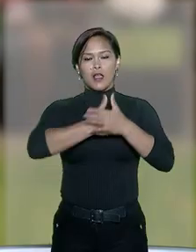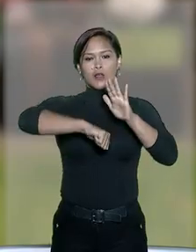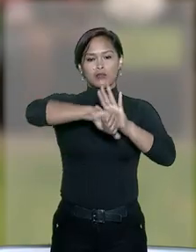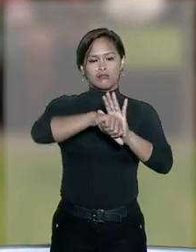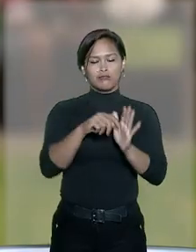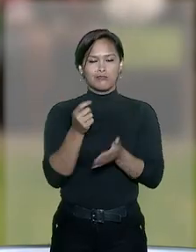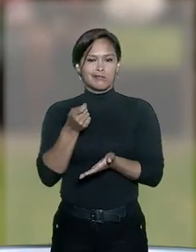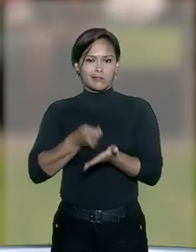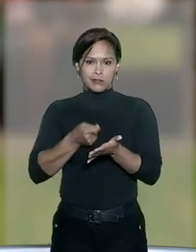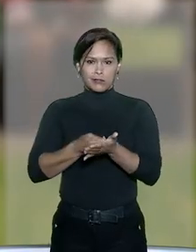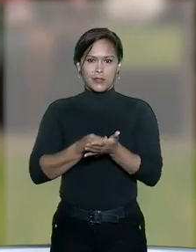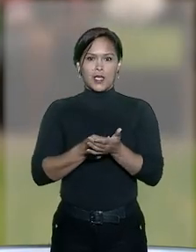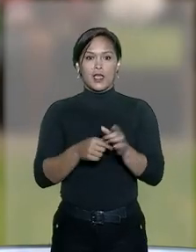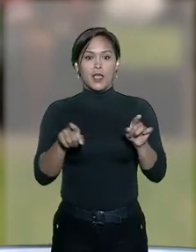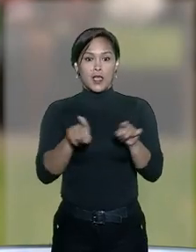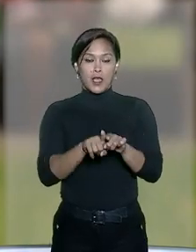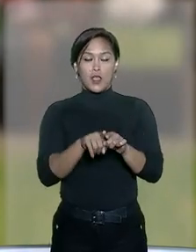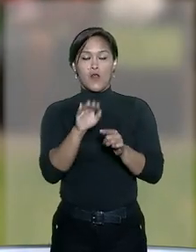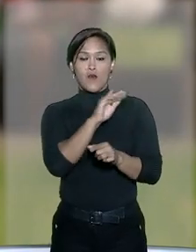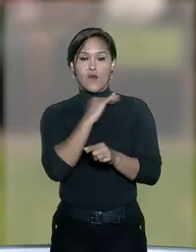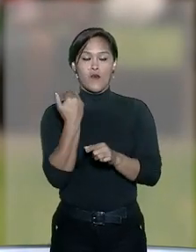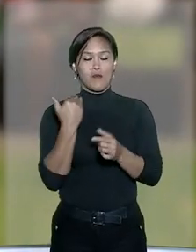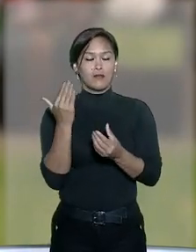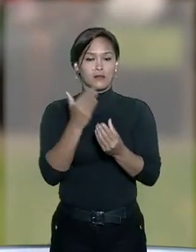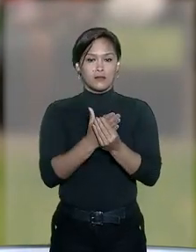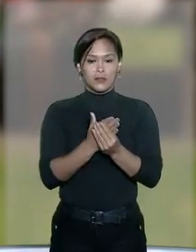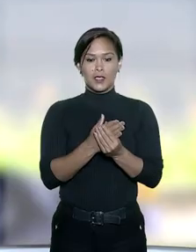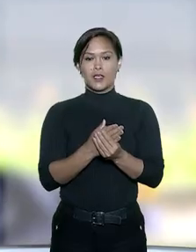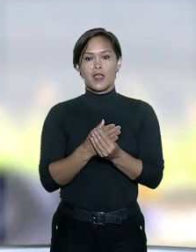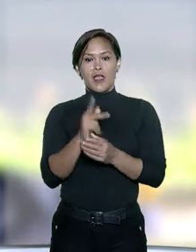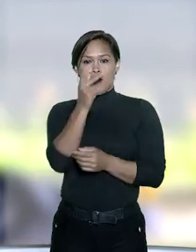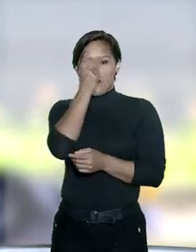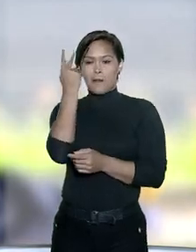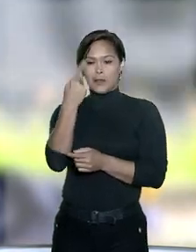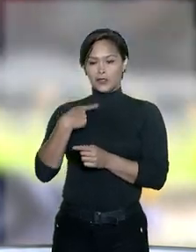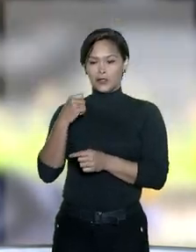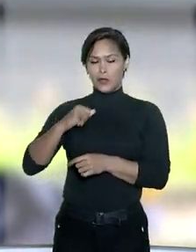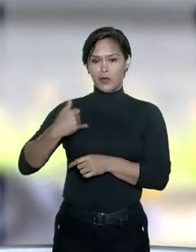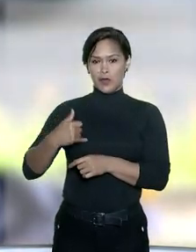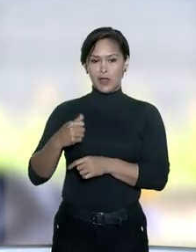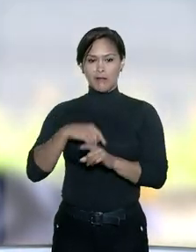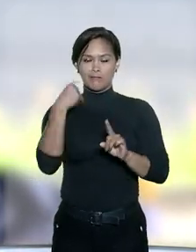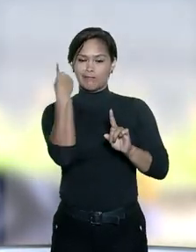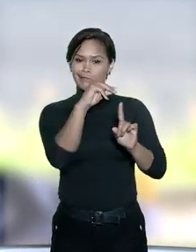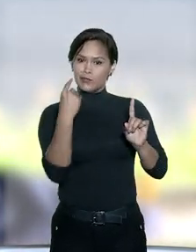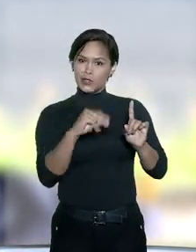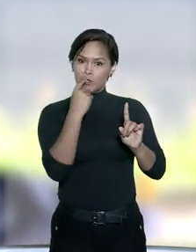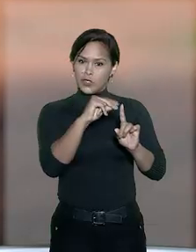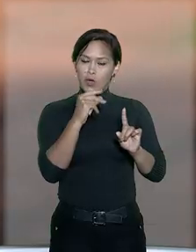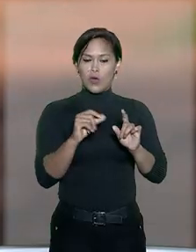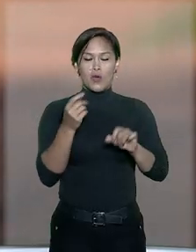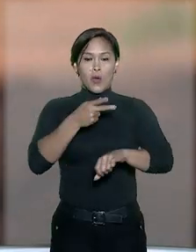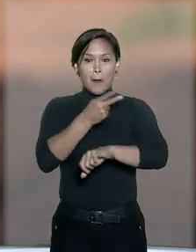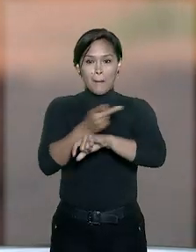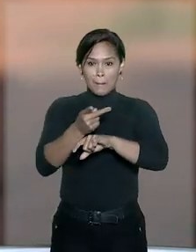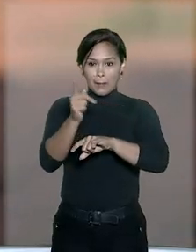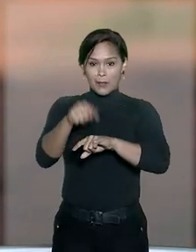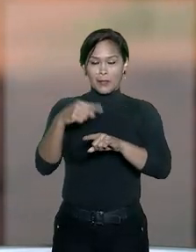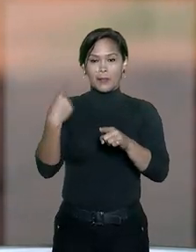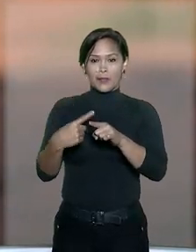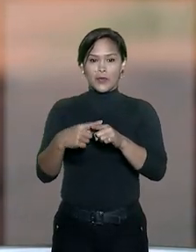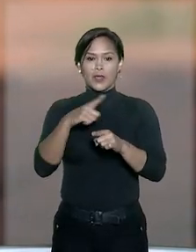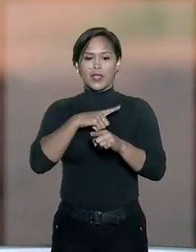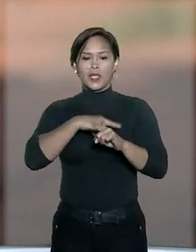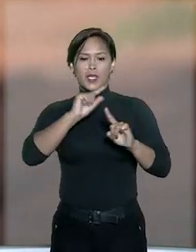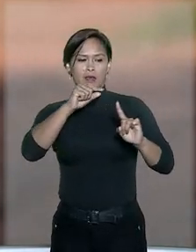tentado. De acordo com o processo, o menor morador de rua golpeou a vítima com um paralelepípedo porque ela teria